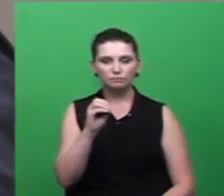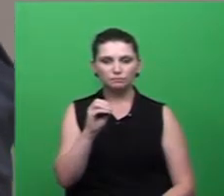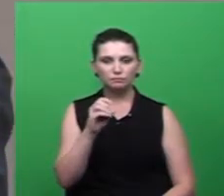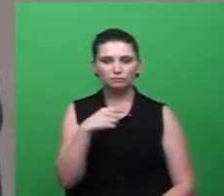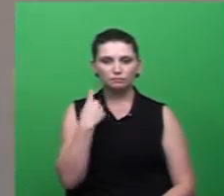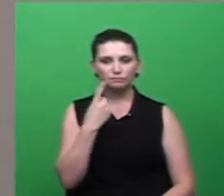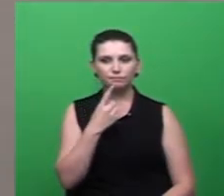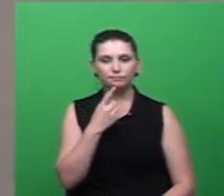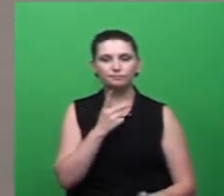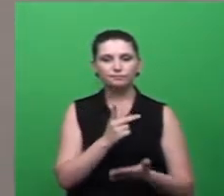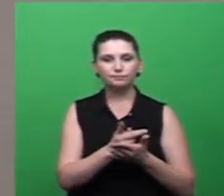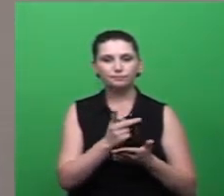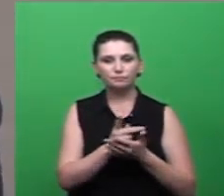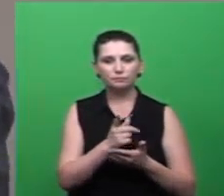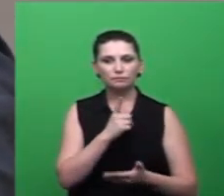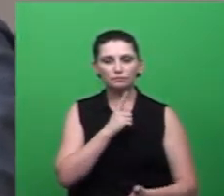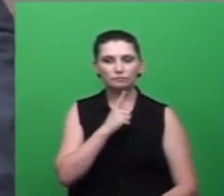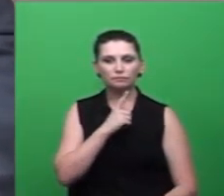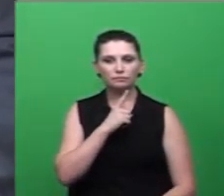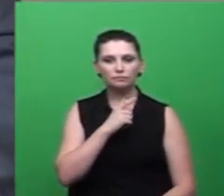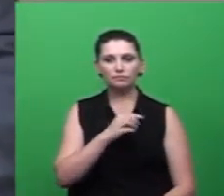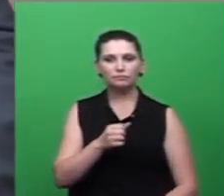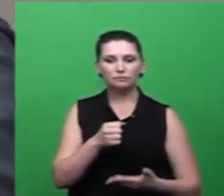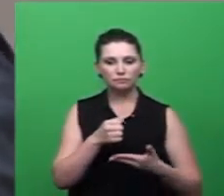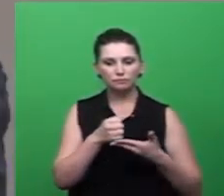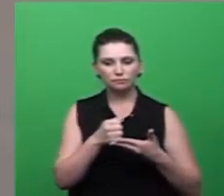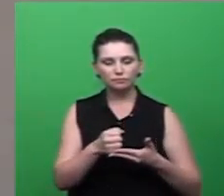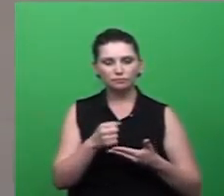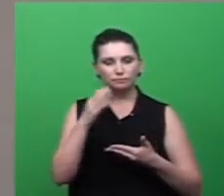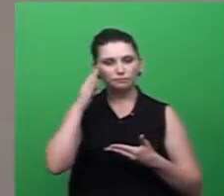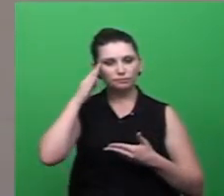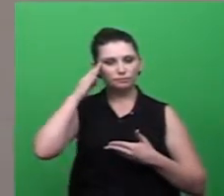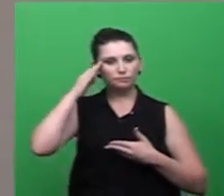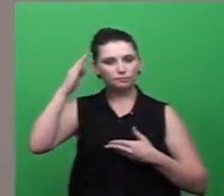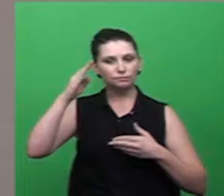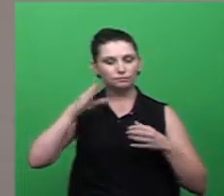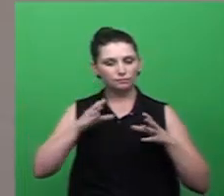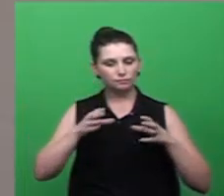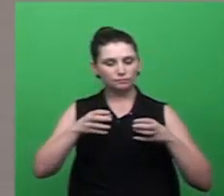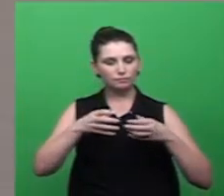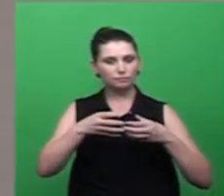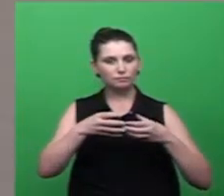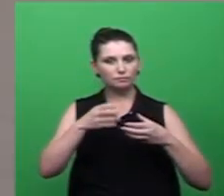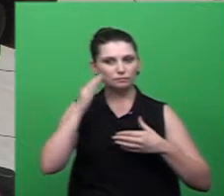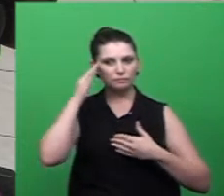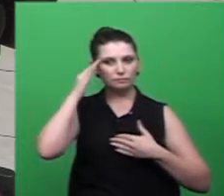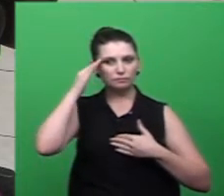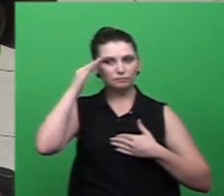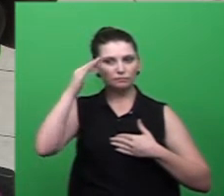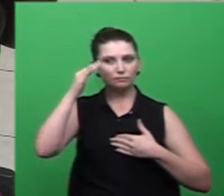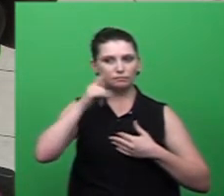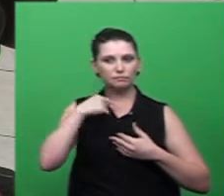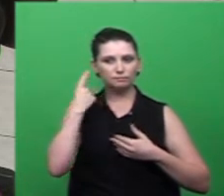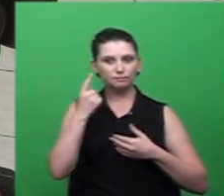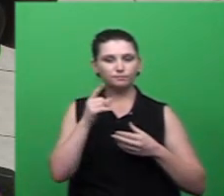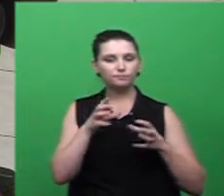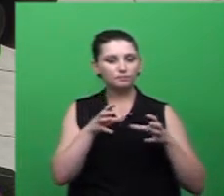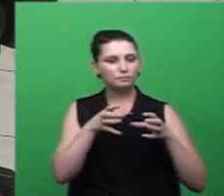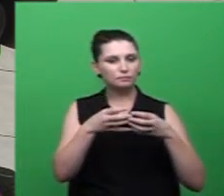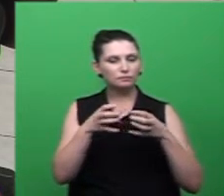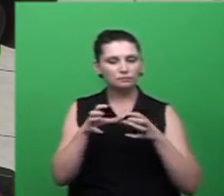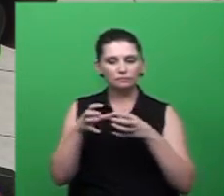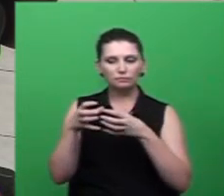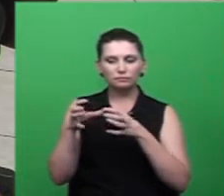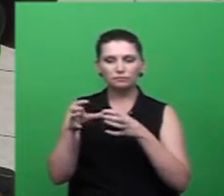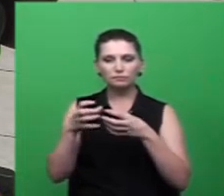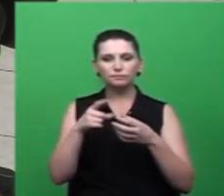nós contamos com a colaboração do Exército e, invariavelmente, nós fazíamos mutirões. Nós